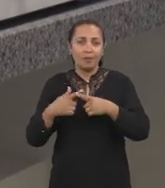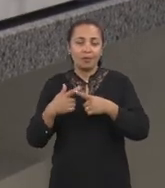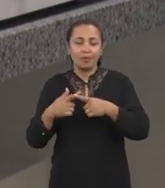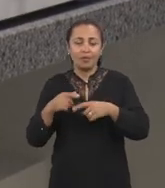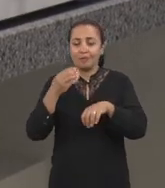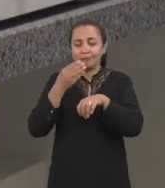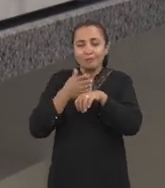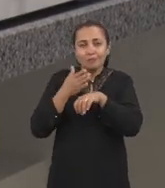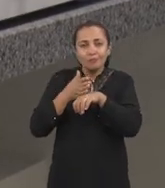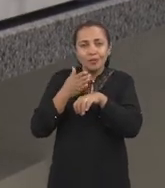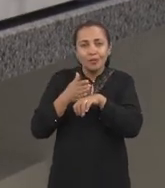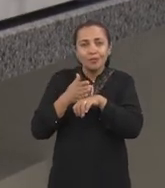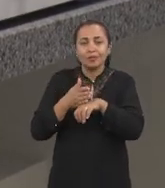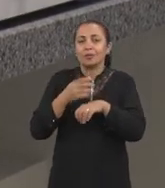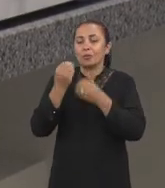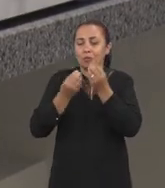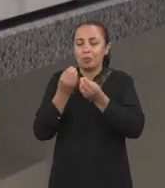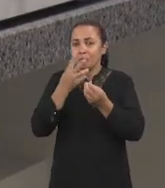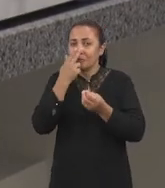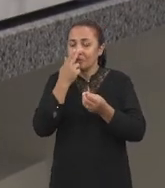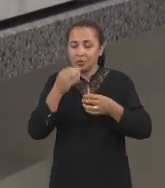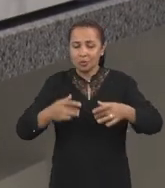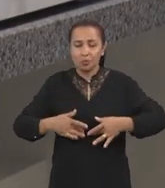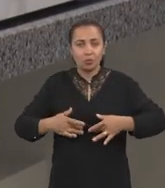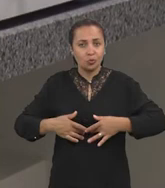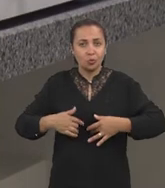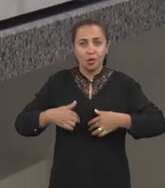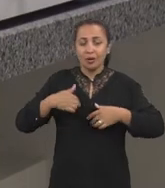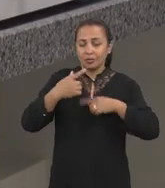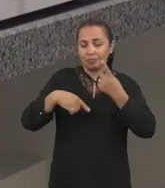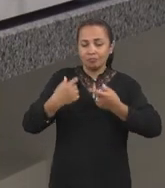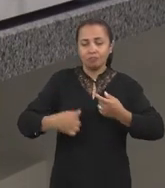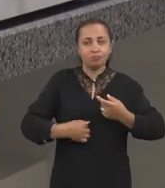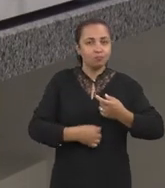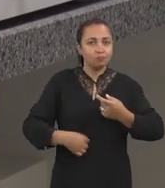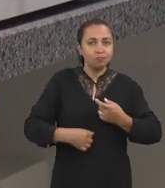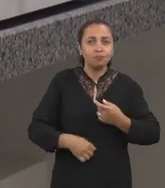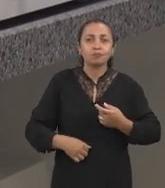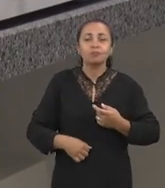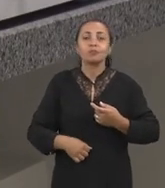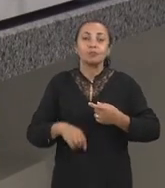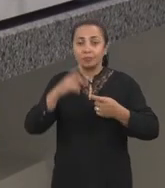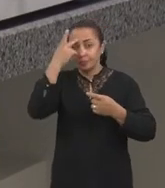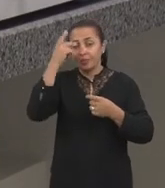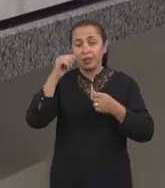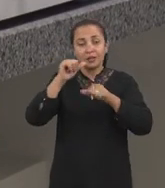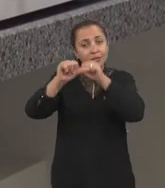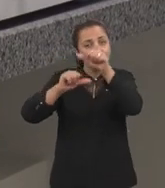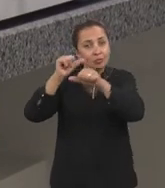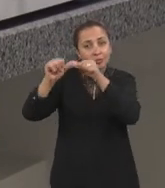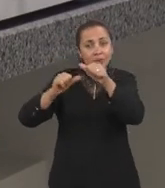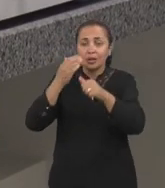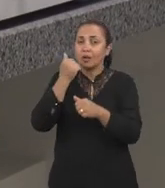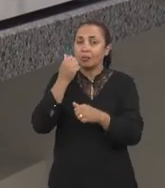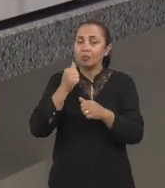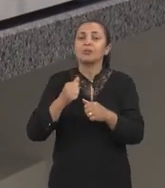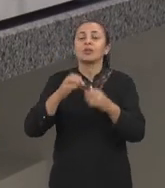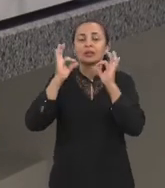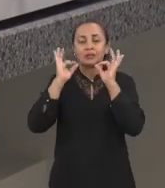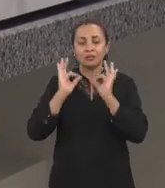que simulam as condições do intestino. Então, provando que os alimentos que nós desenvolvemos aqui são